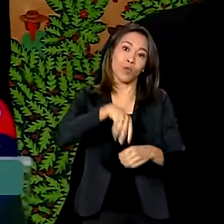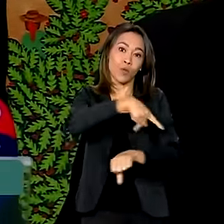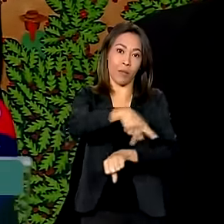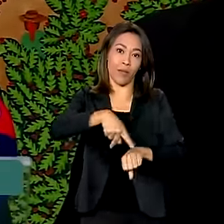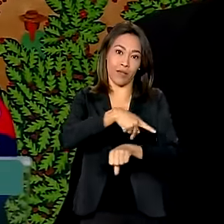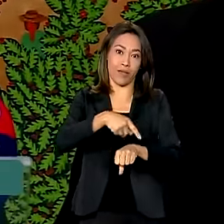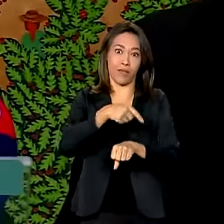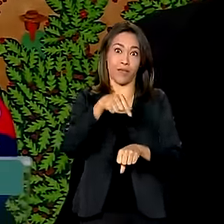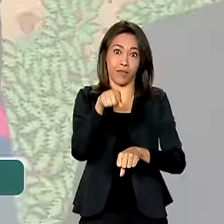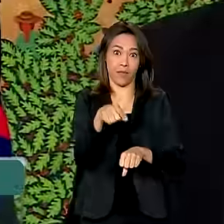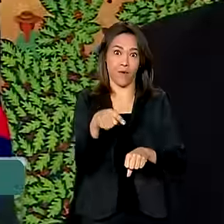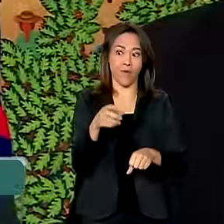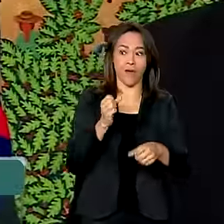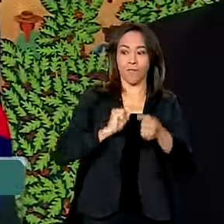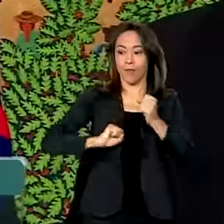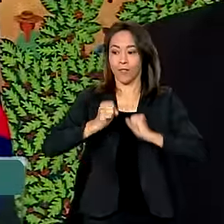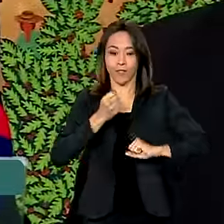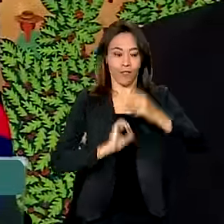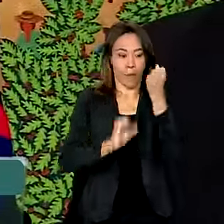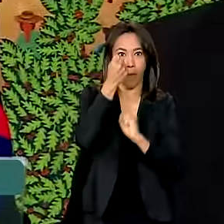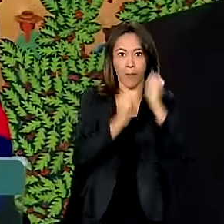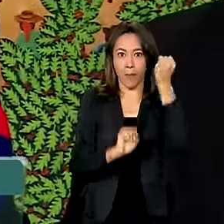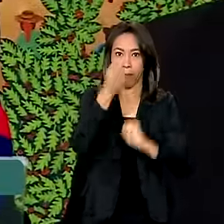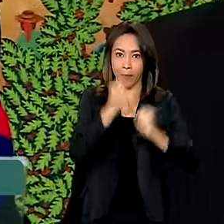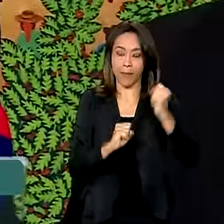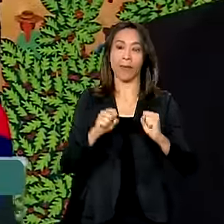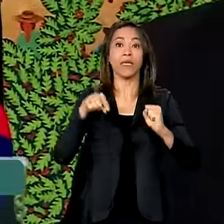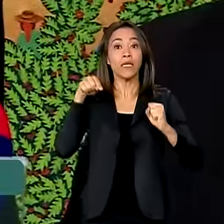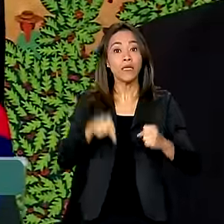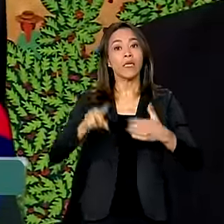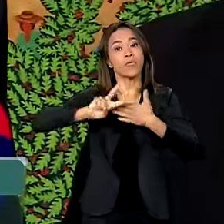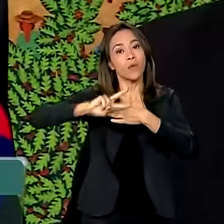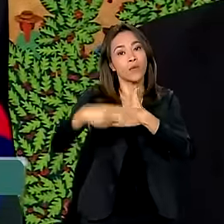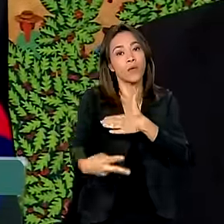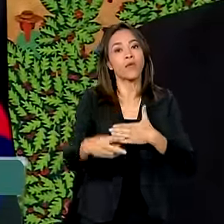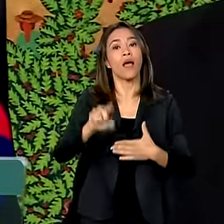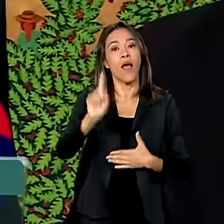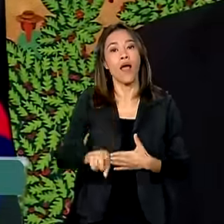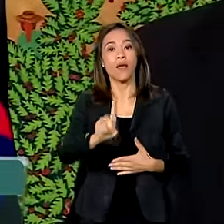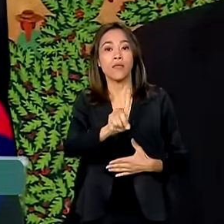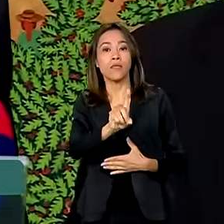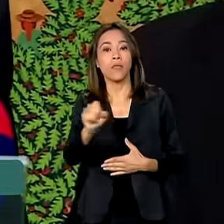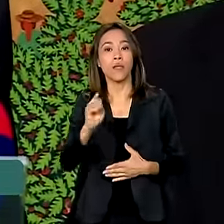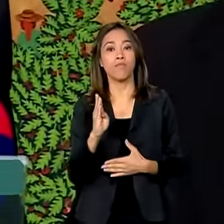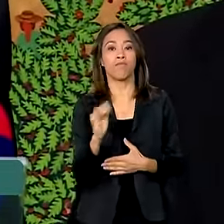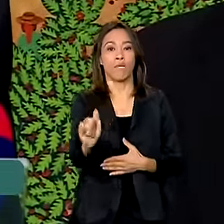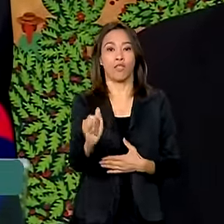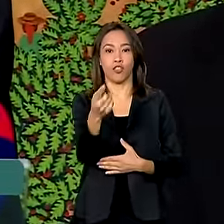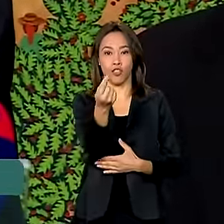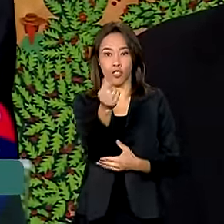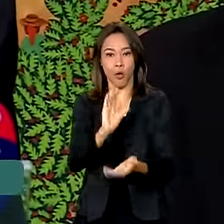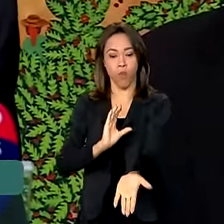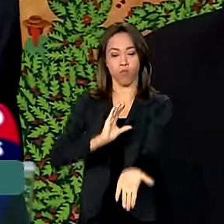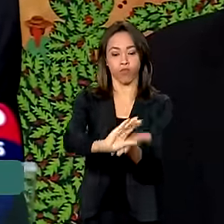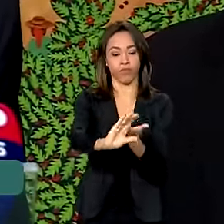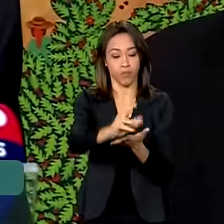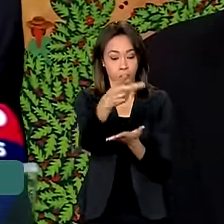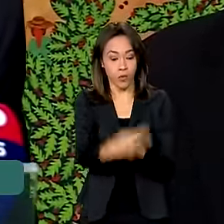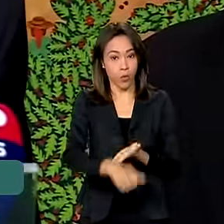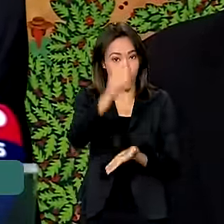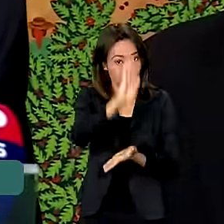indústria siderúrgica, e o resultado são 100 bilhões de investimentos melhorando